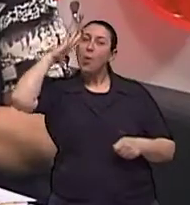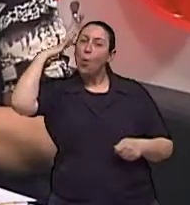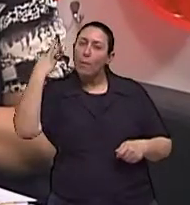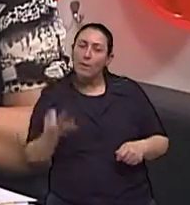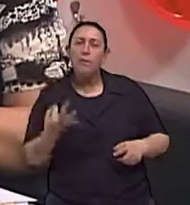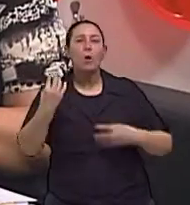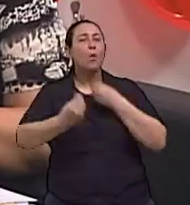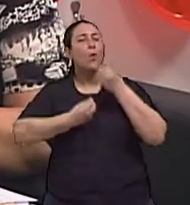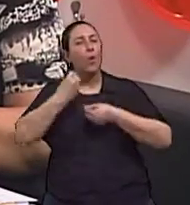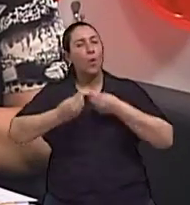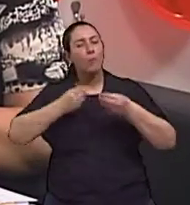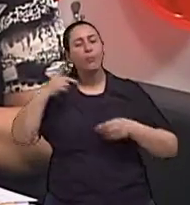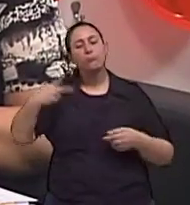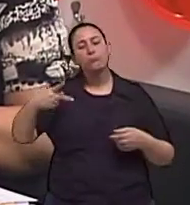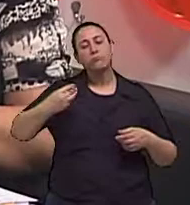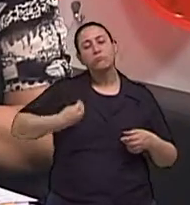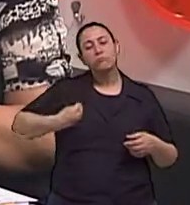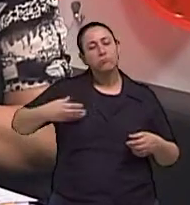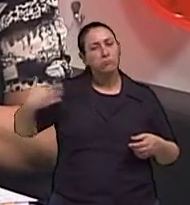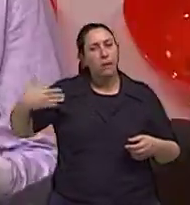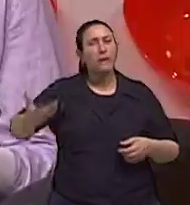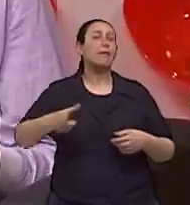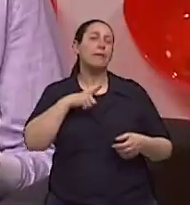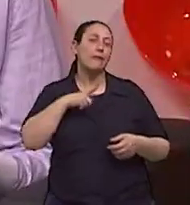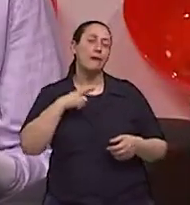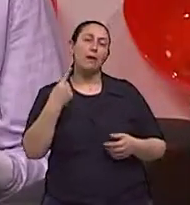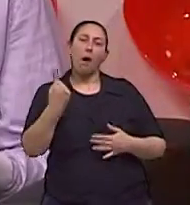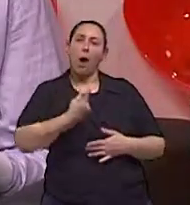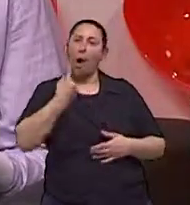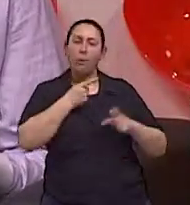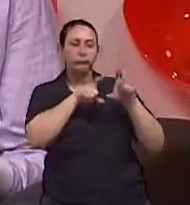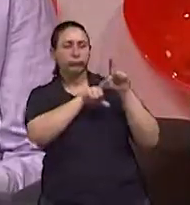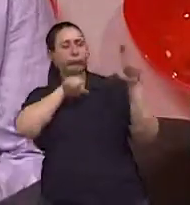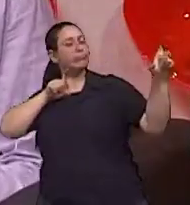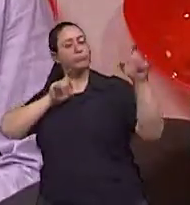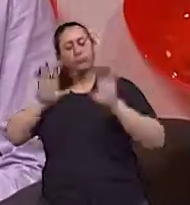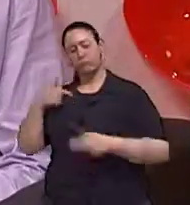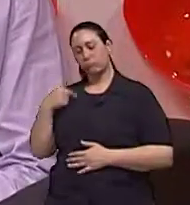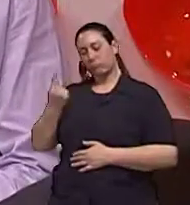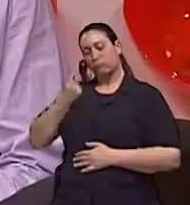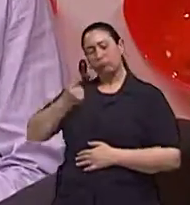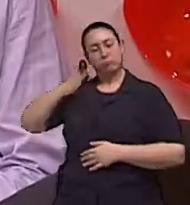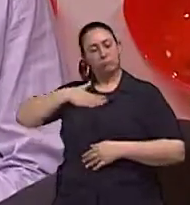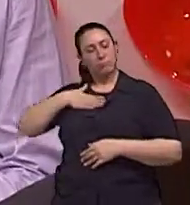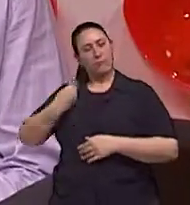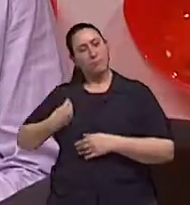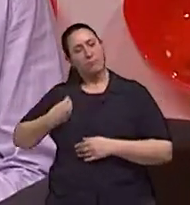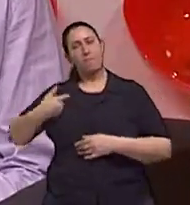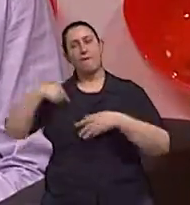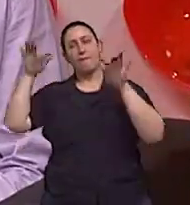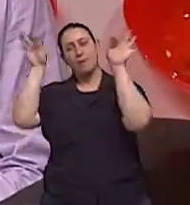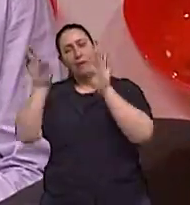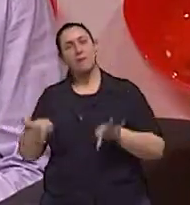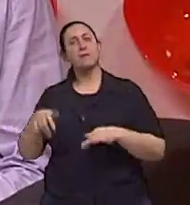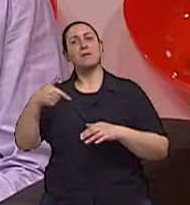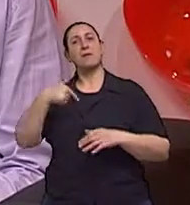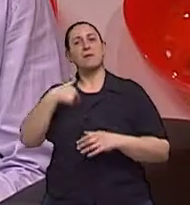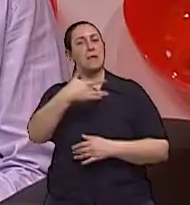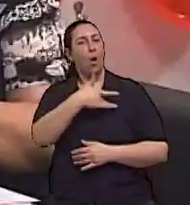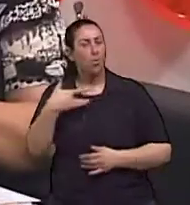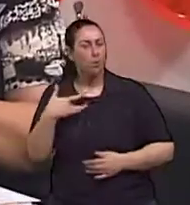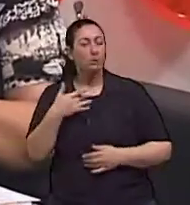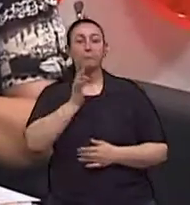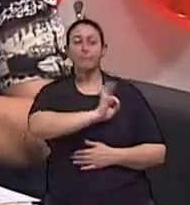desses aspectos faz com que a gente ganhe autonomia tenha mais possibilidade de ser feliz e ter mais saúde também Claro, quando tu fala em saúde